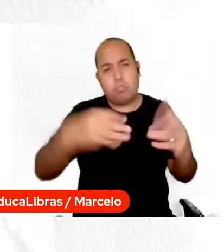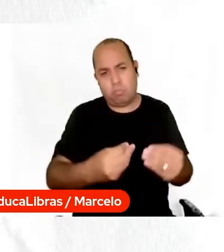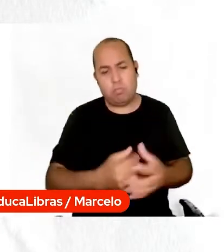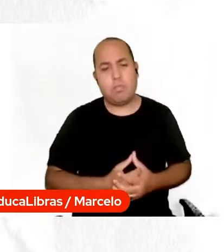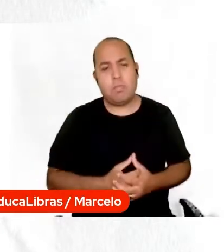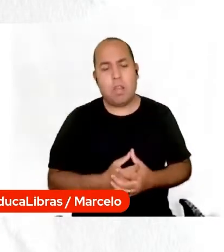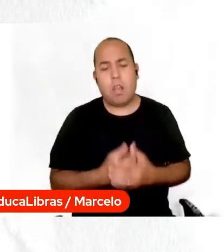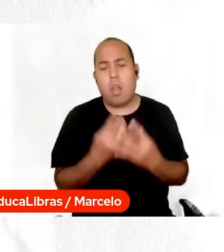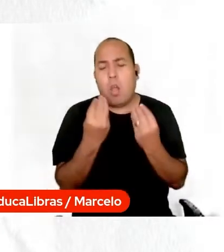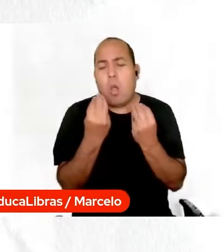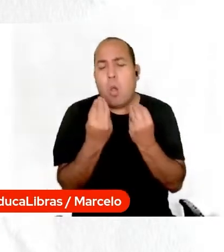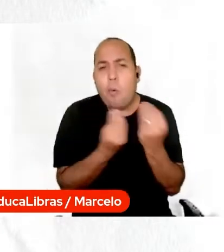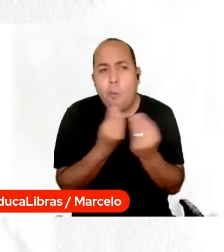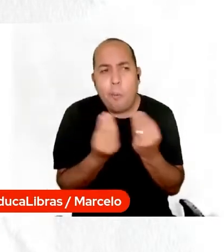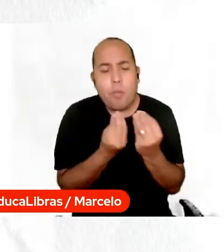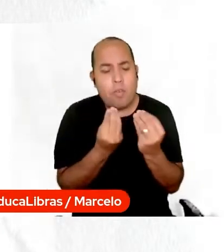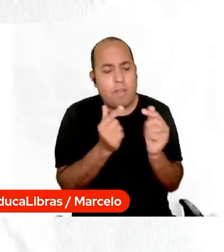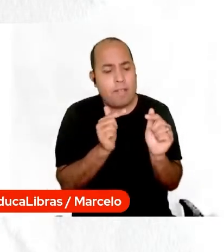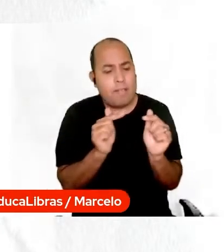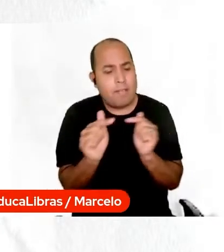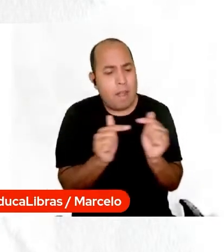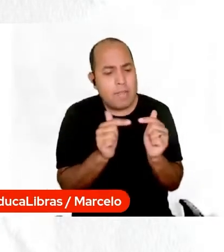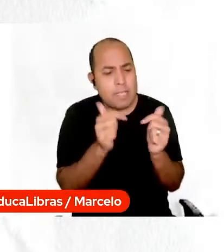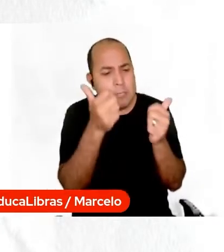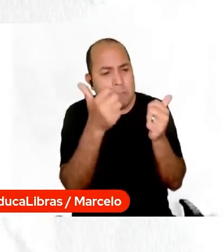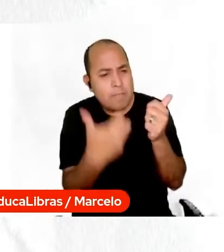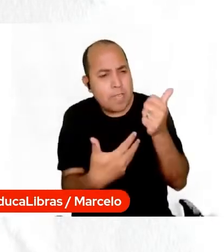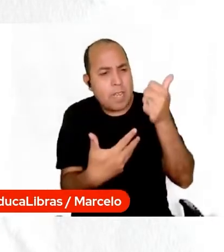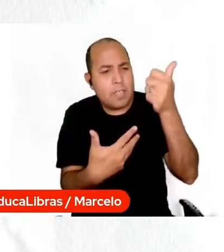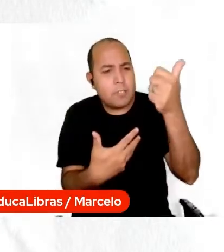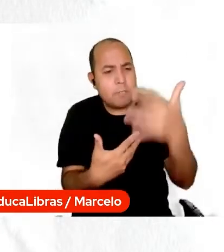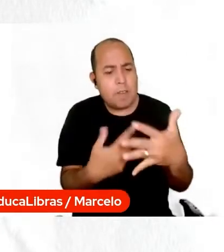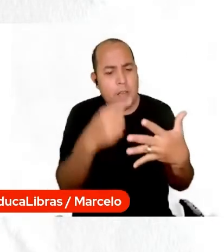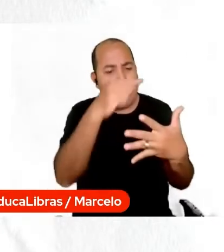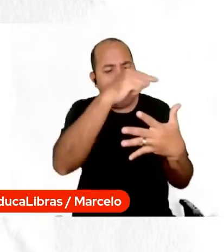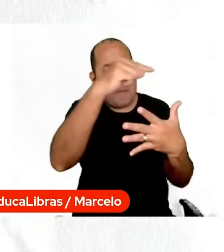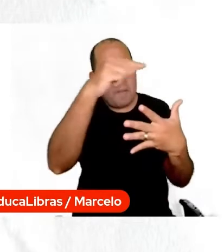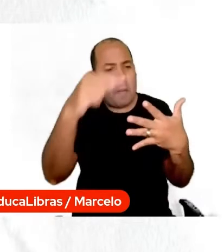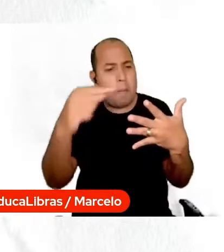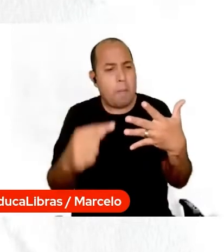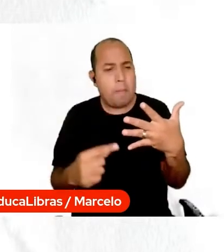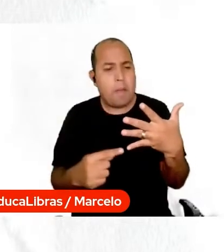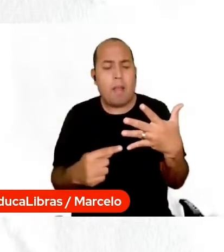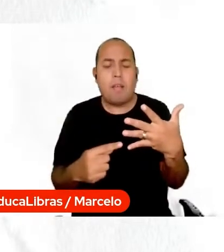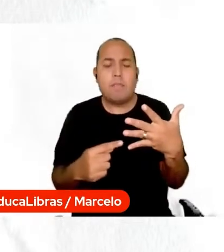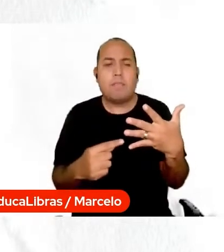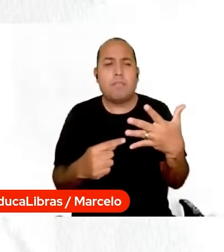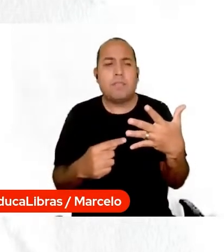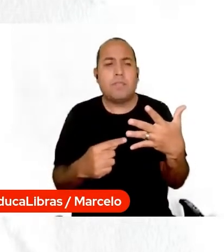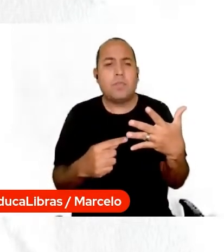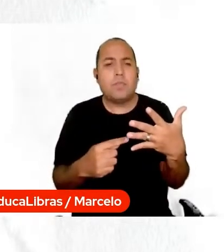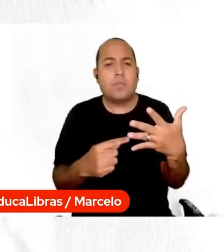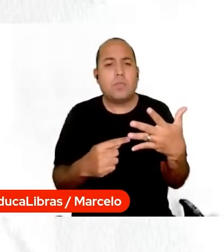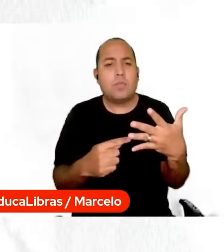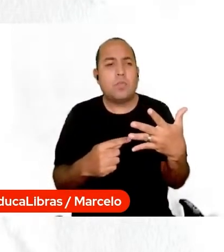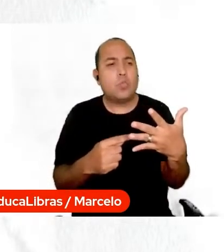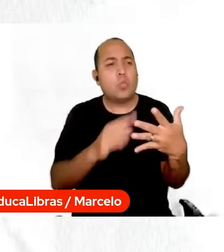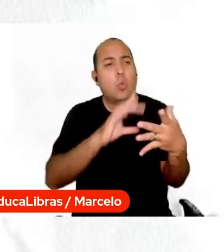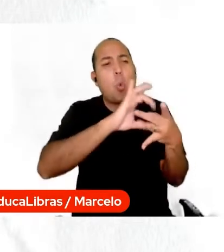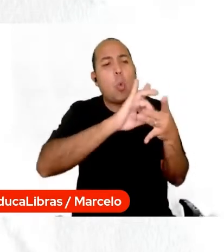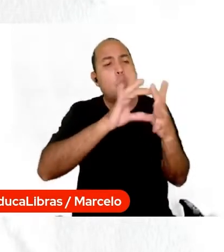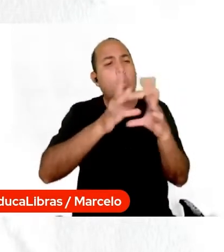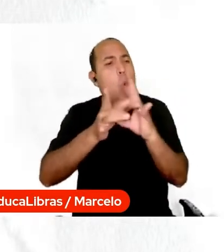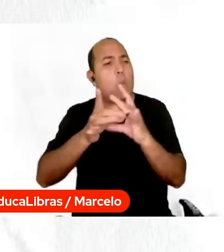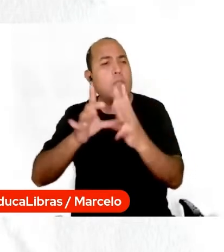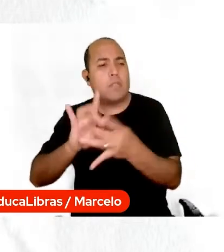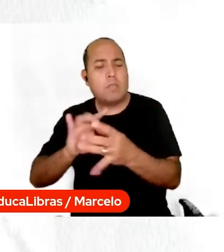a gente trabalha esses pontos ao longo de todo o contexto? Então, por exemplo, eu estava